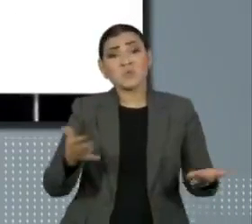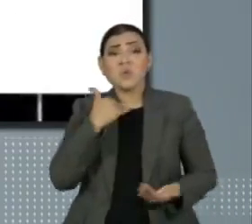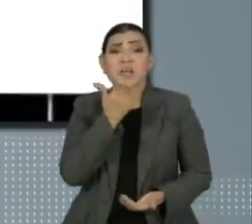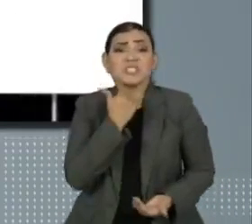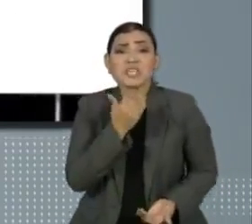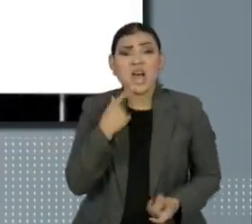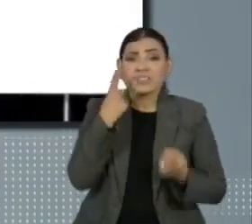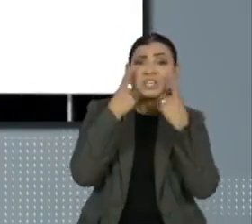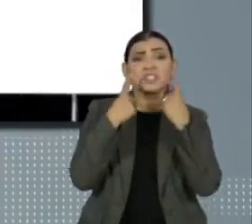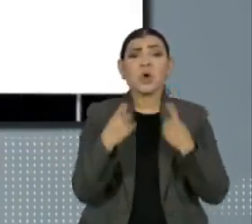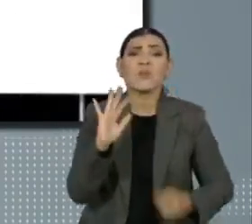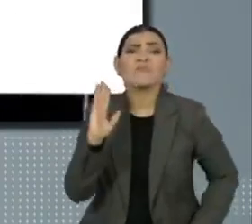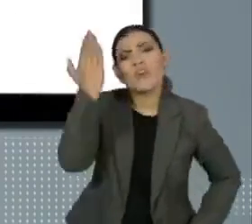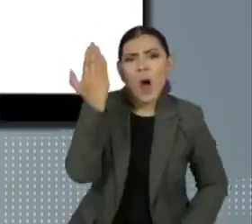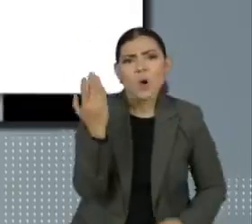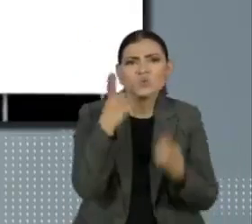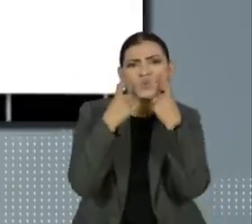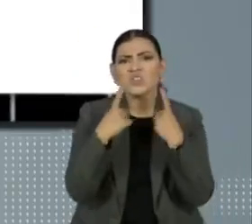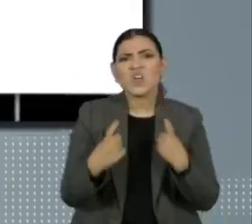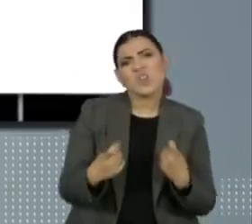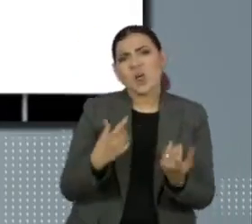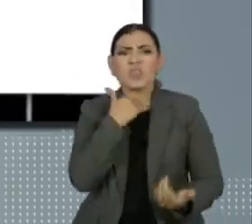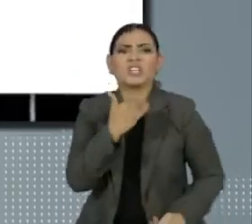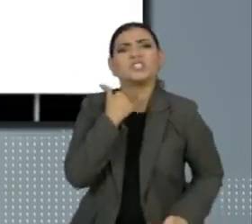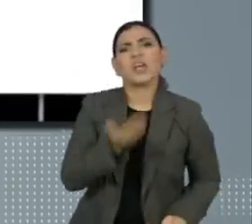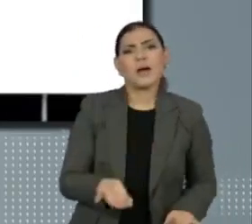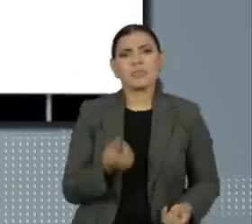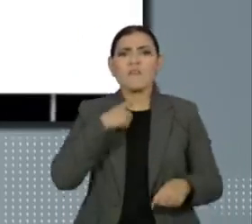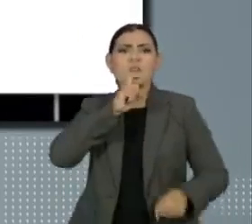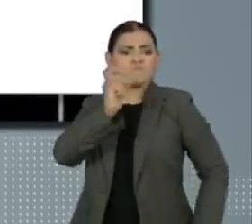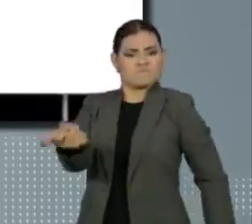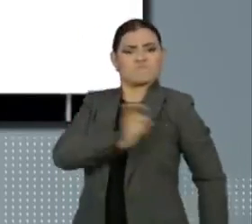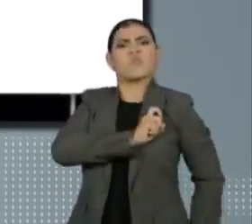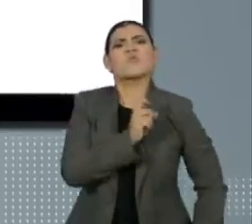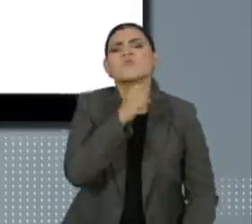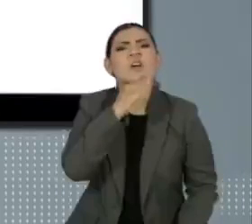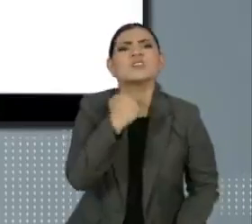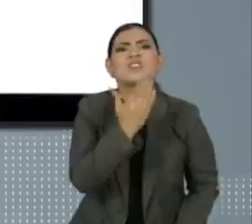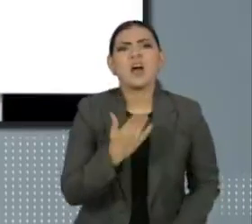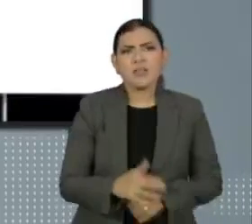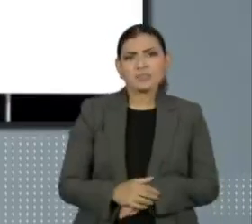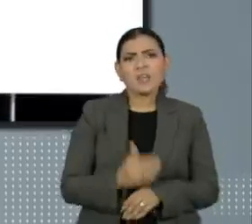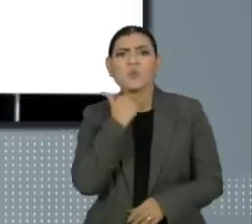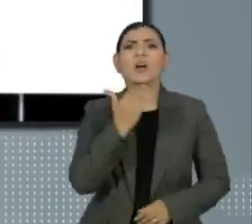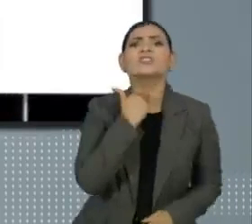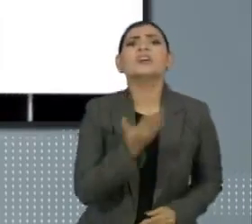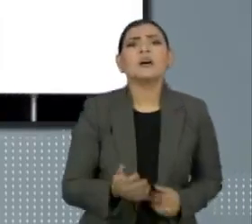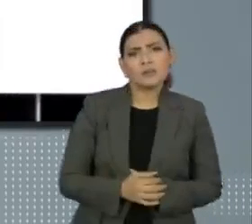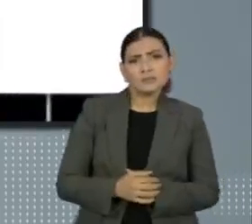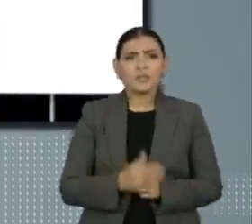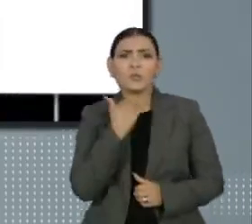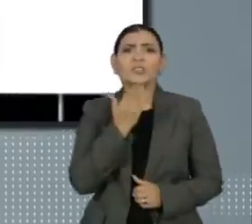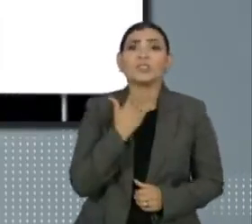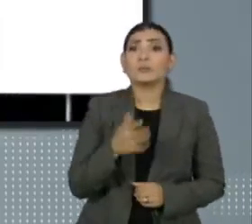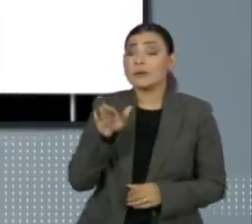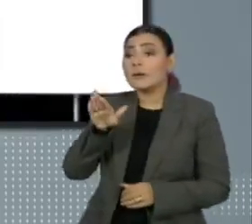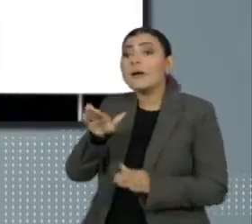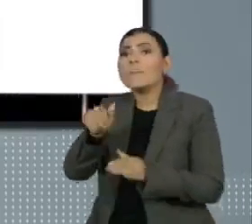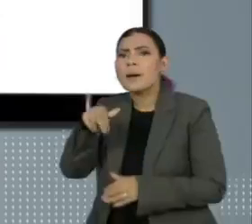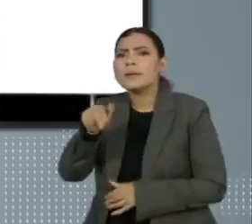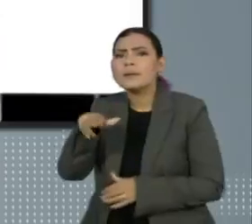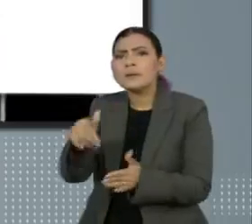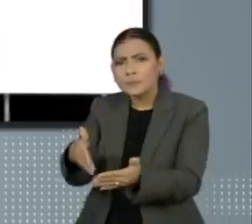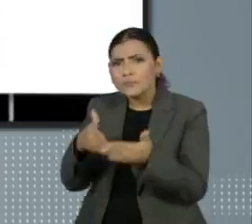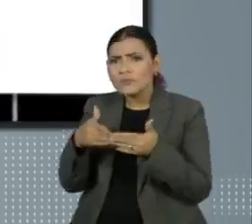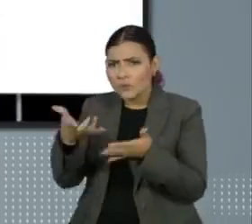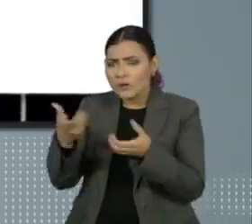simulado, falso, e essa lágrima de Procobino. Meu Deus, é maior que tudo isso. Mariana, se tu